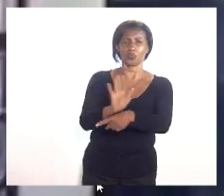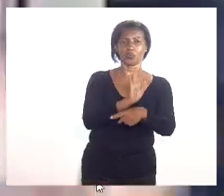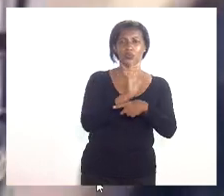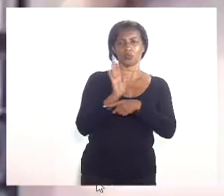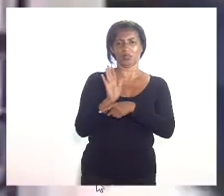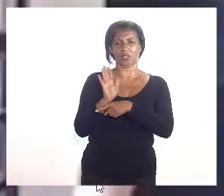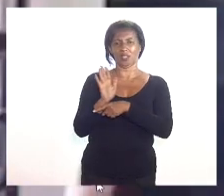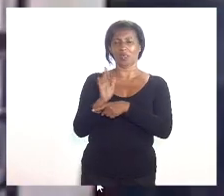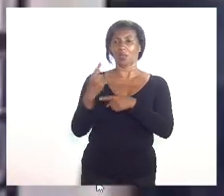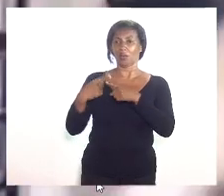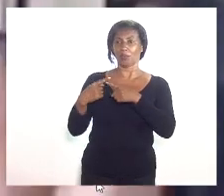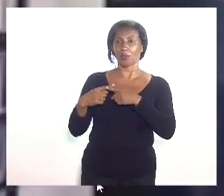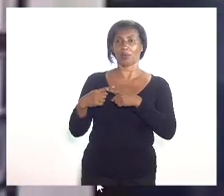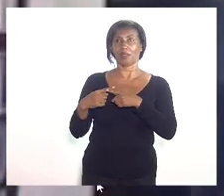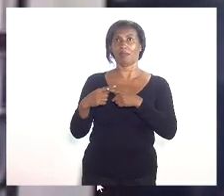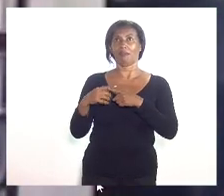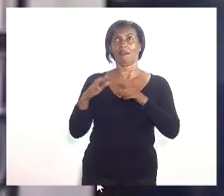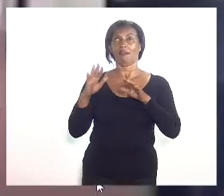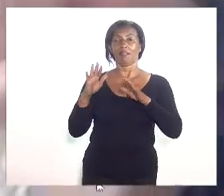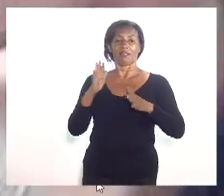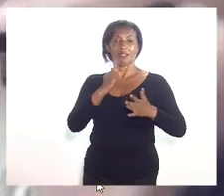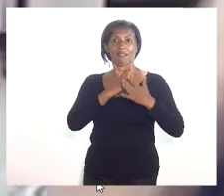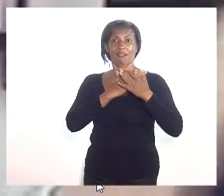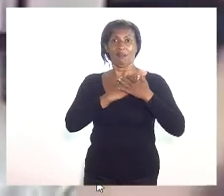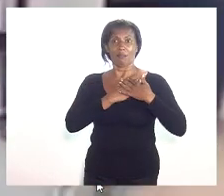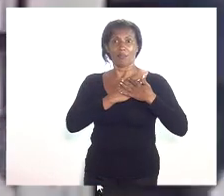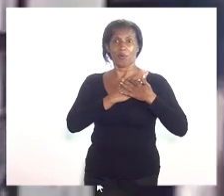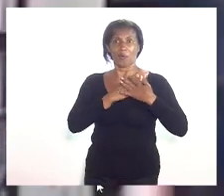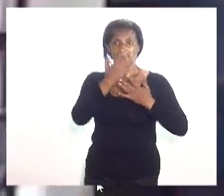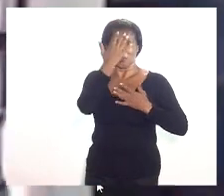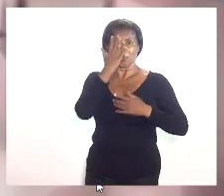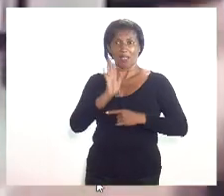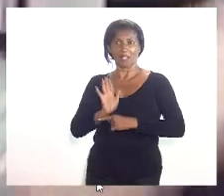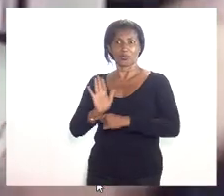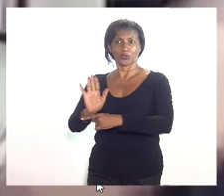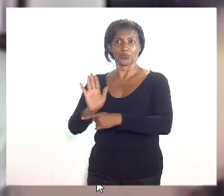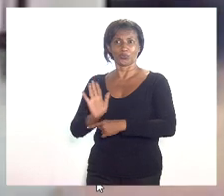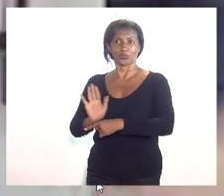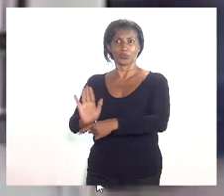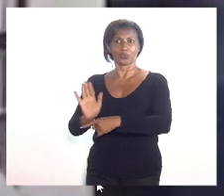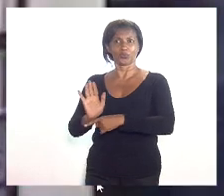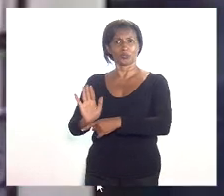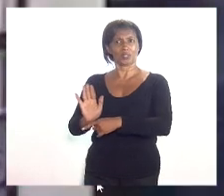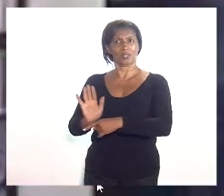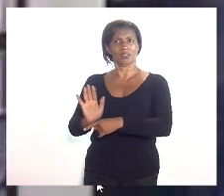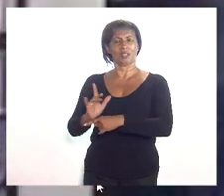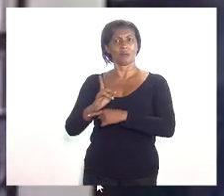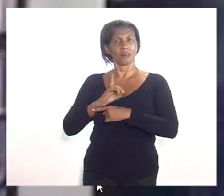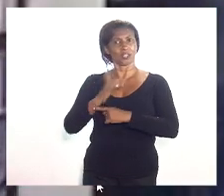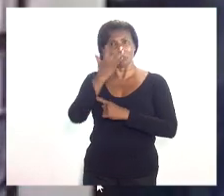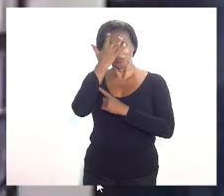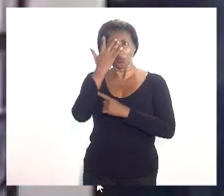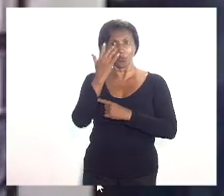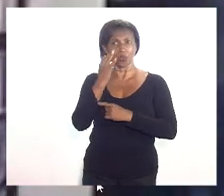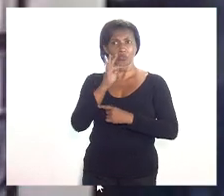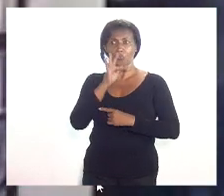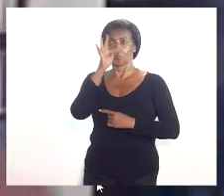e essa solidariedade inclusive tende também a ir para o esgotamento delas.